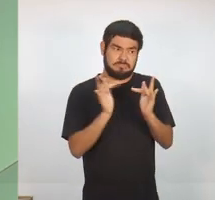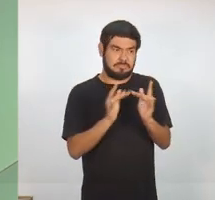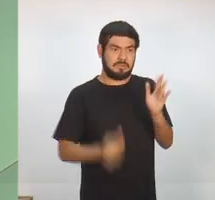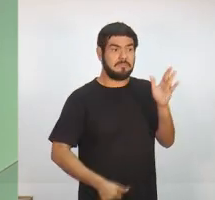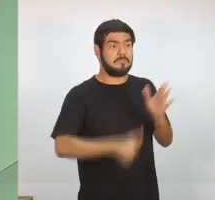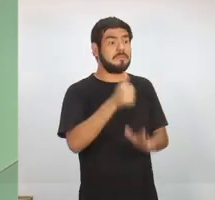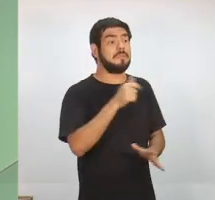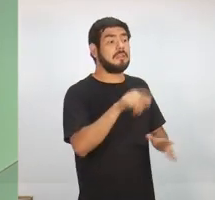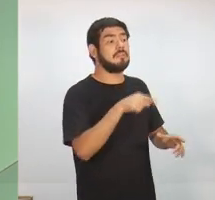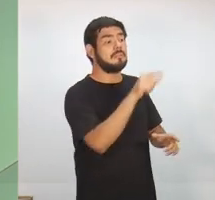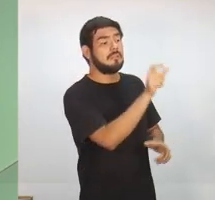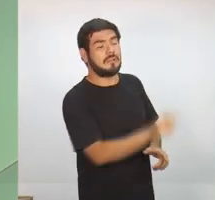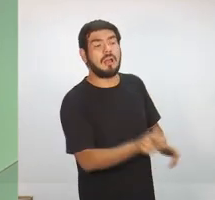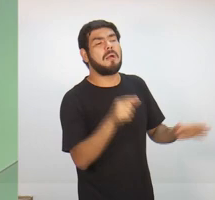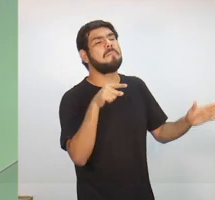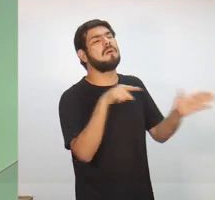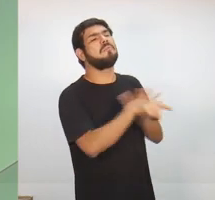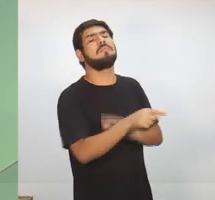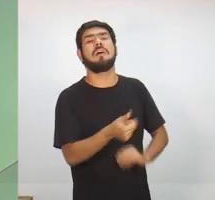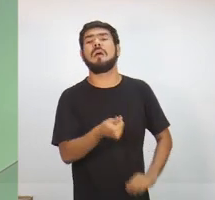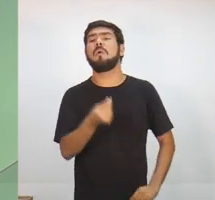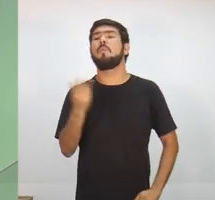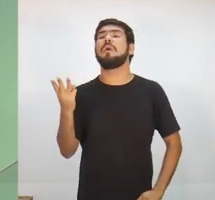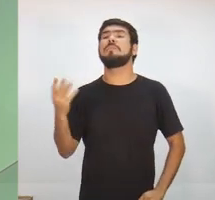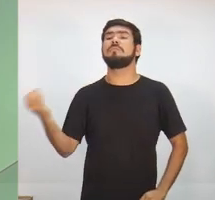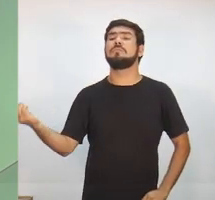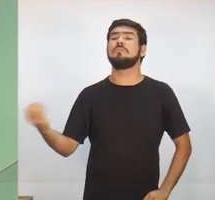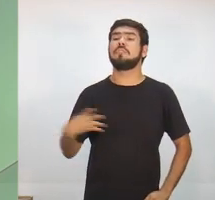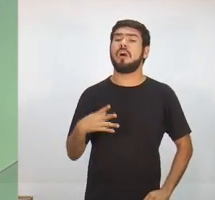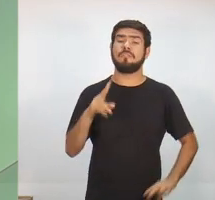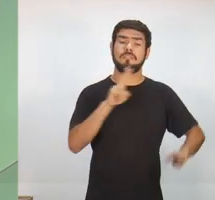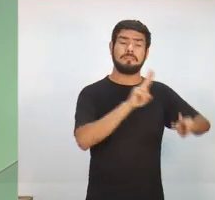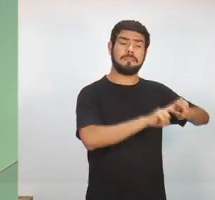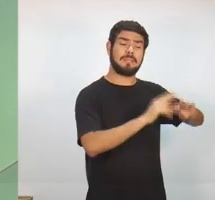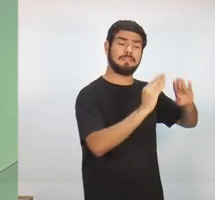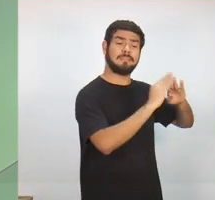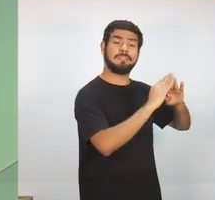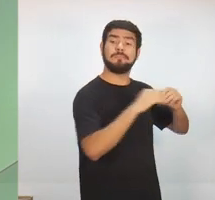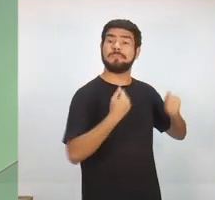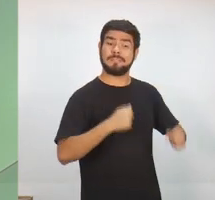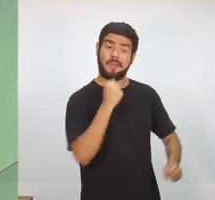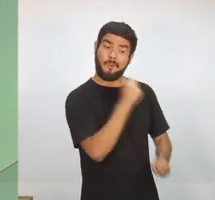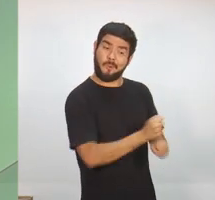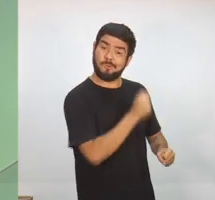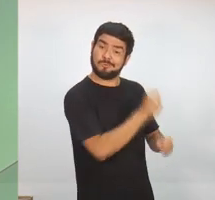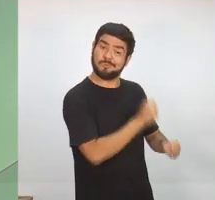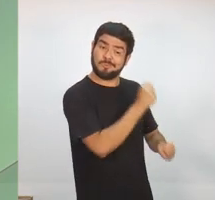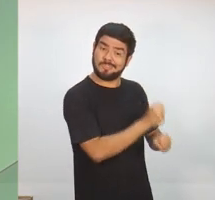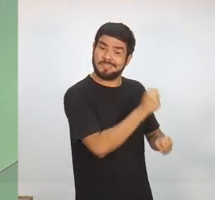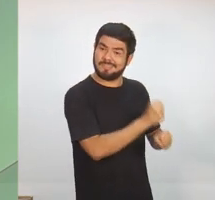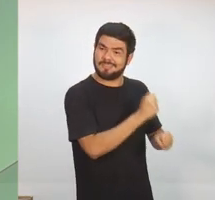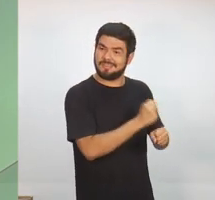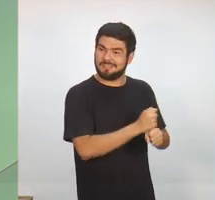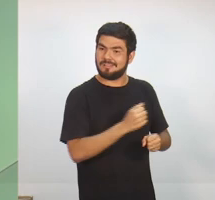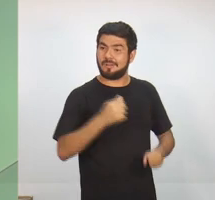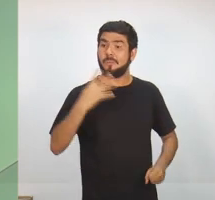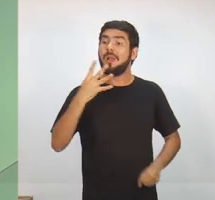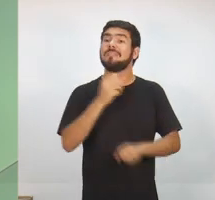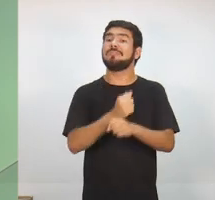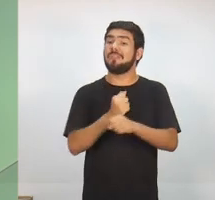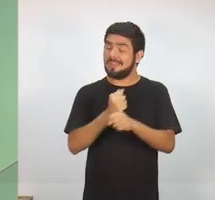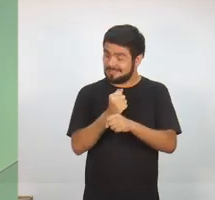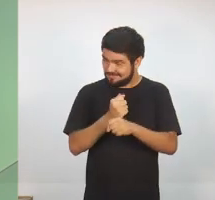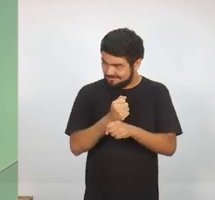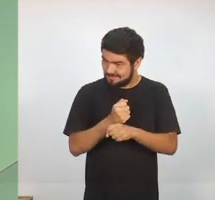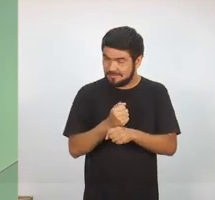sorteios. A pergunta é, quantos novos presídios devem ser construídos nos próximos quatro anos?